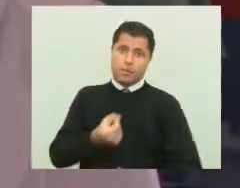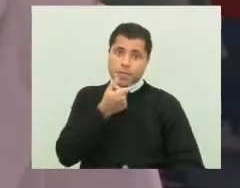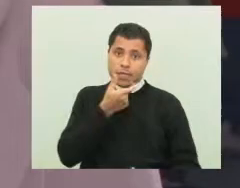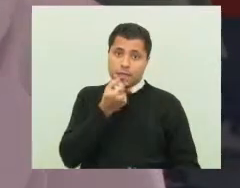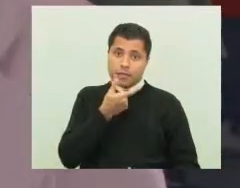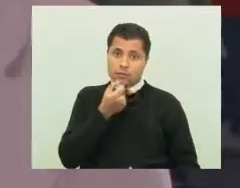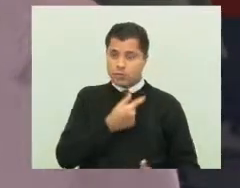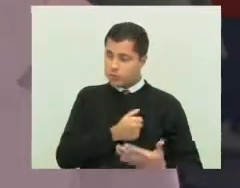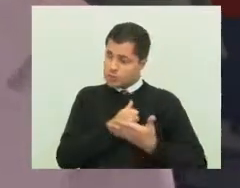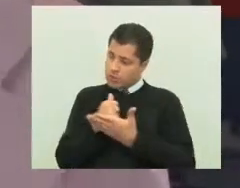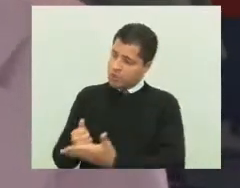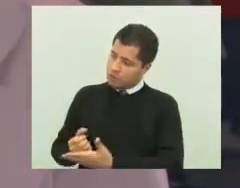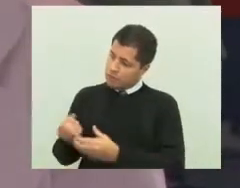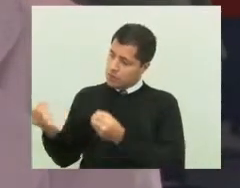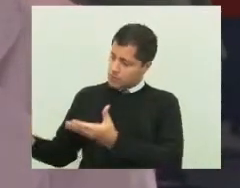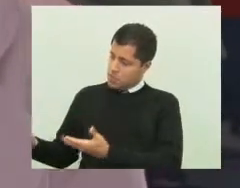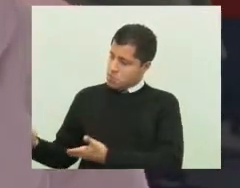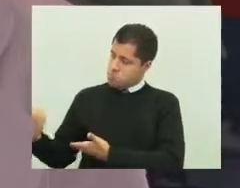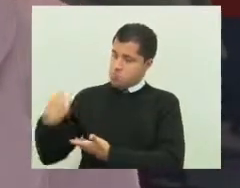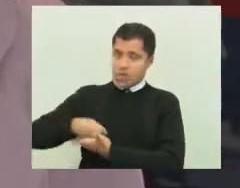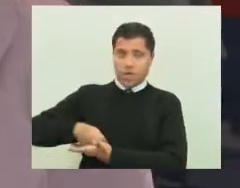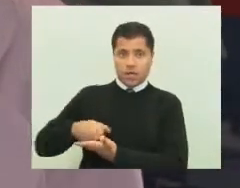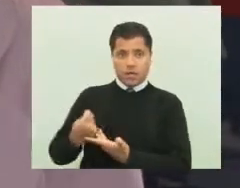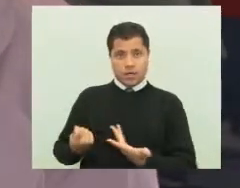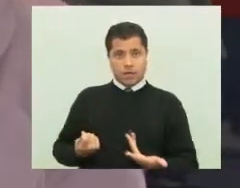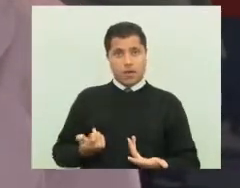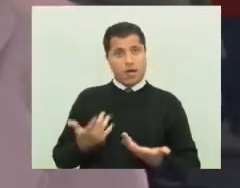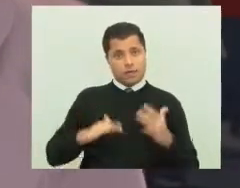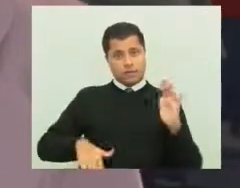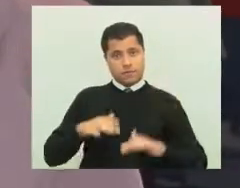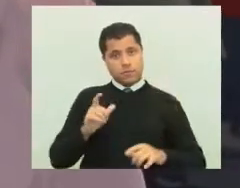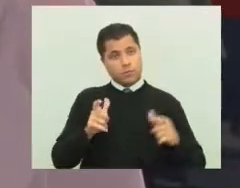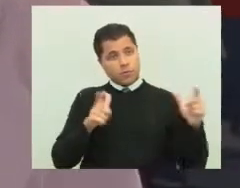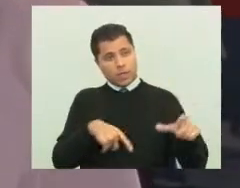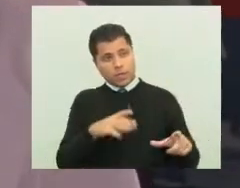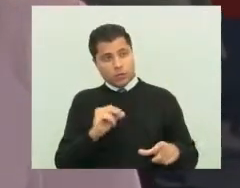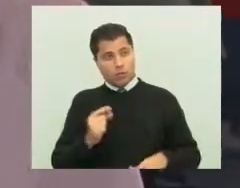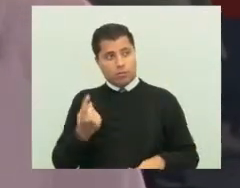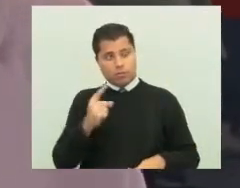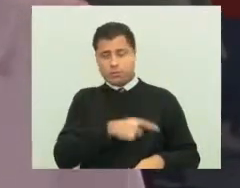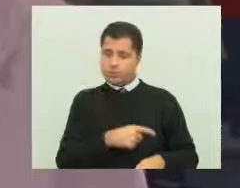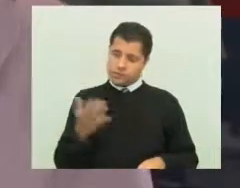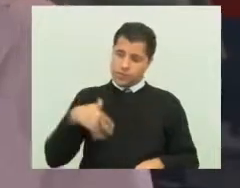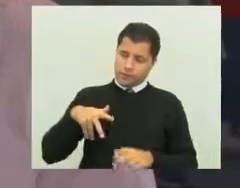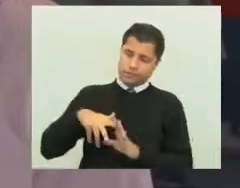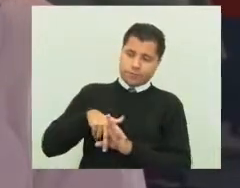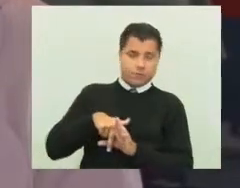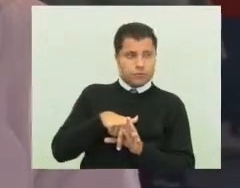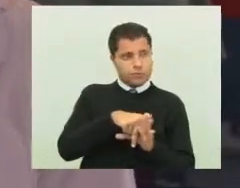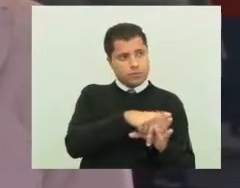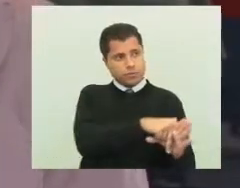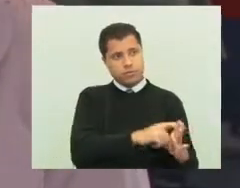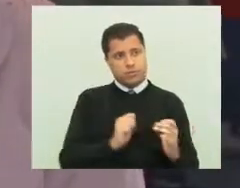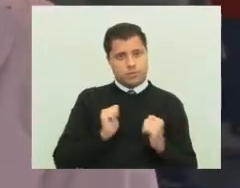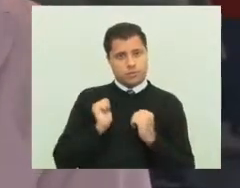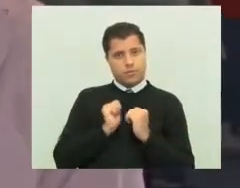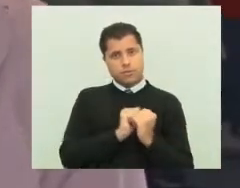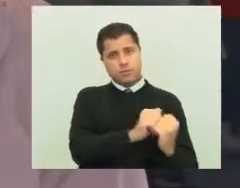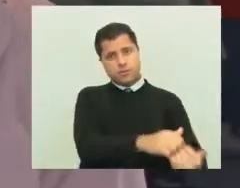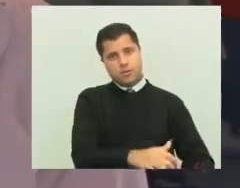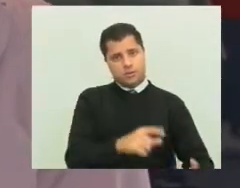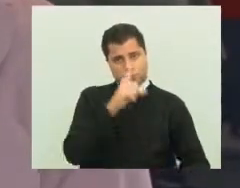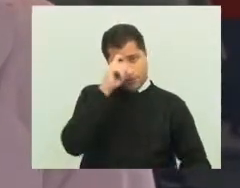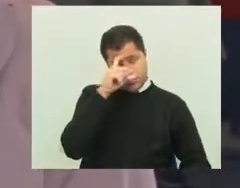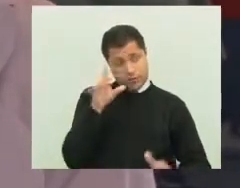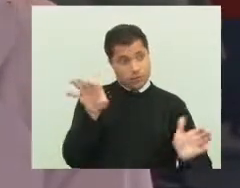locais à noite, que muitas vezes a pessoa precisa ir até um hospital, até algum local e não tem